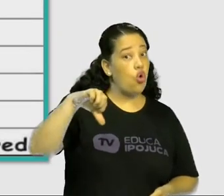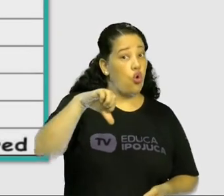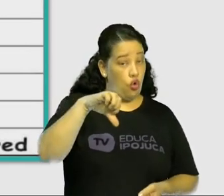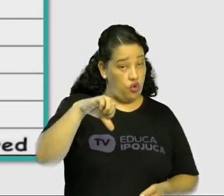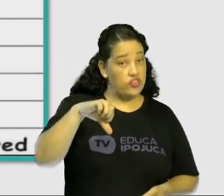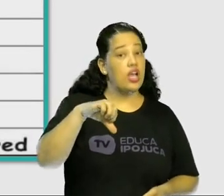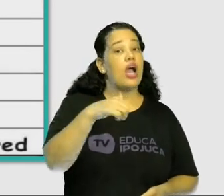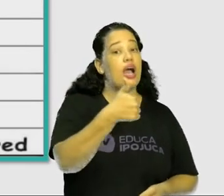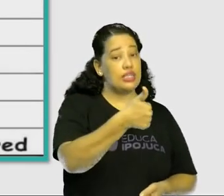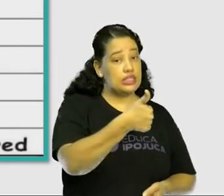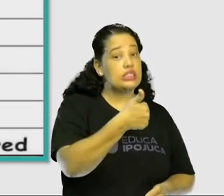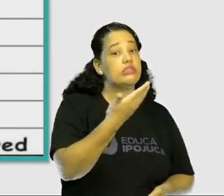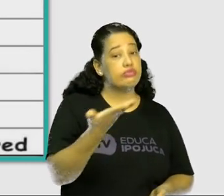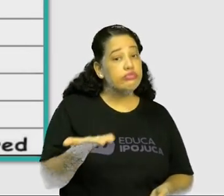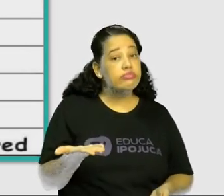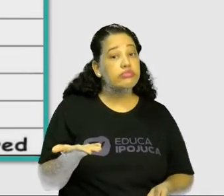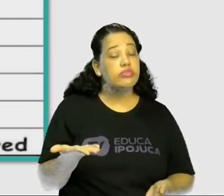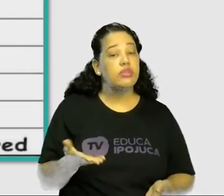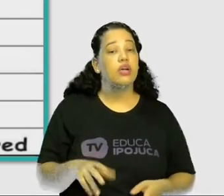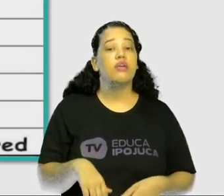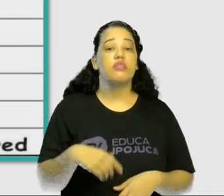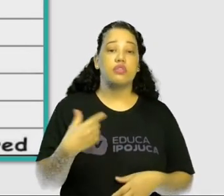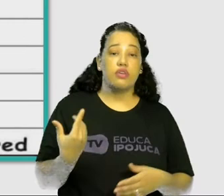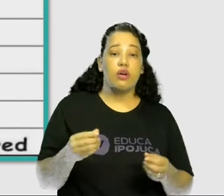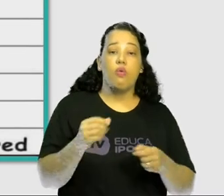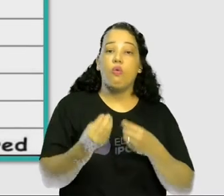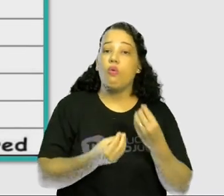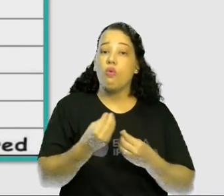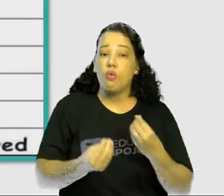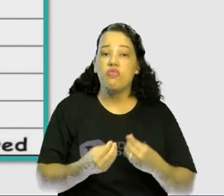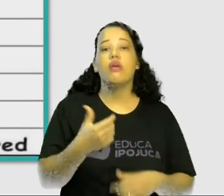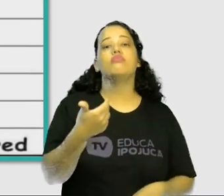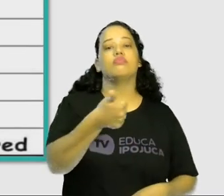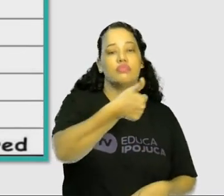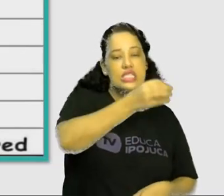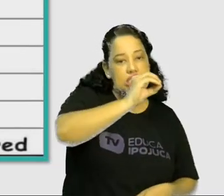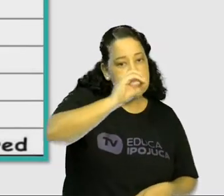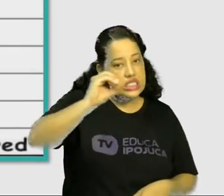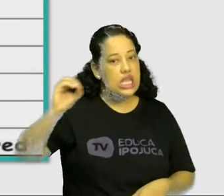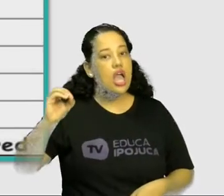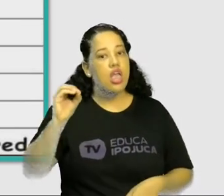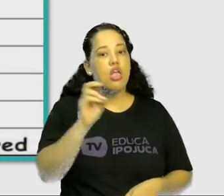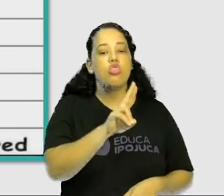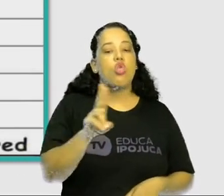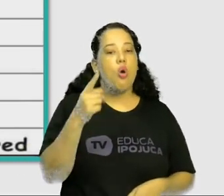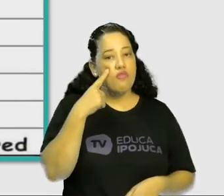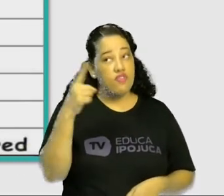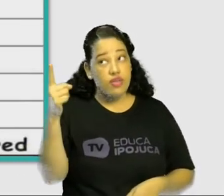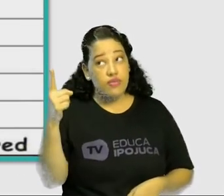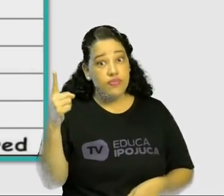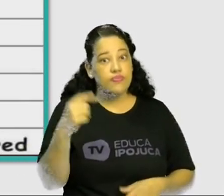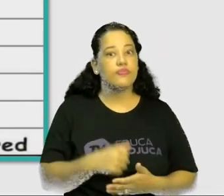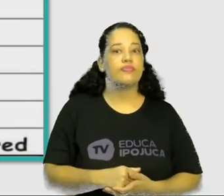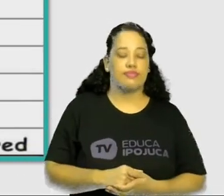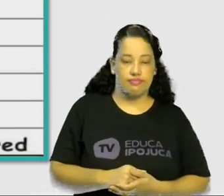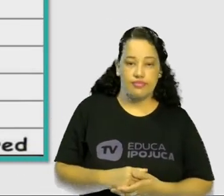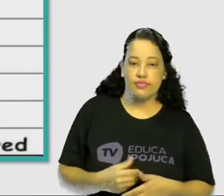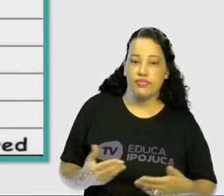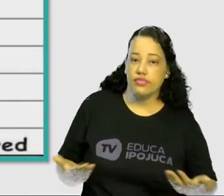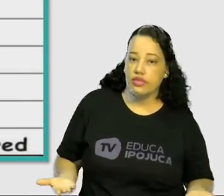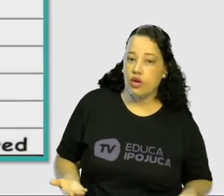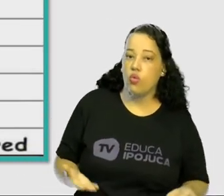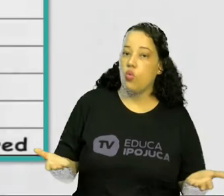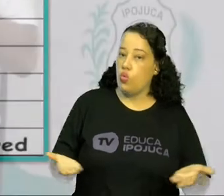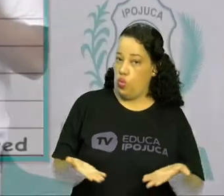99, aí você vai para o 100, que é a centena. Tranquilo? Então,